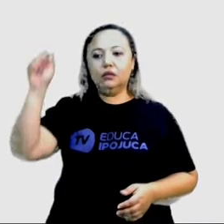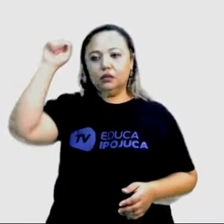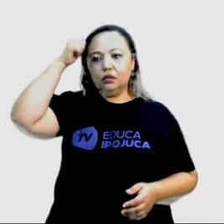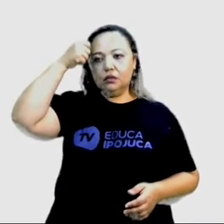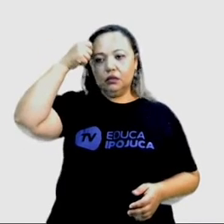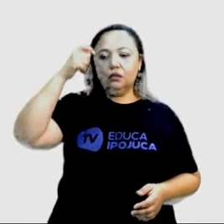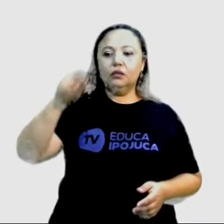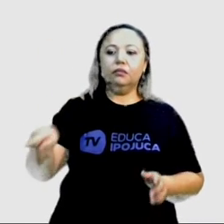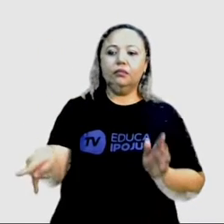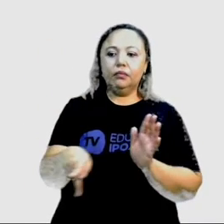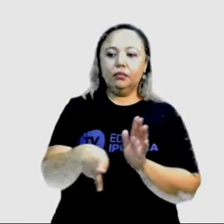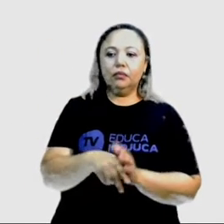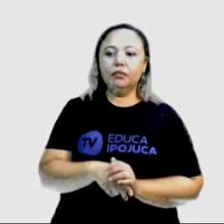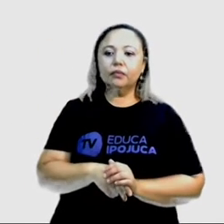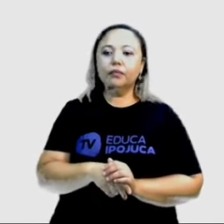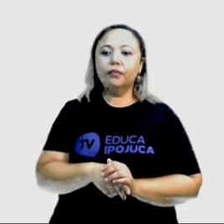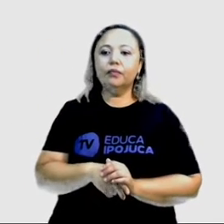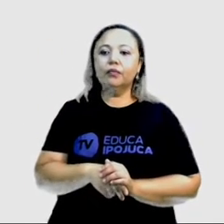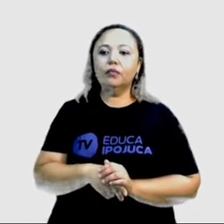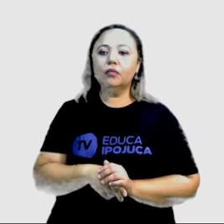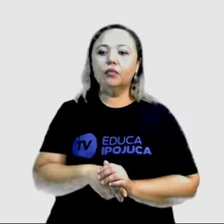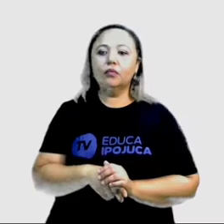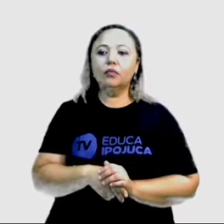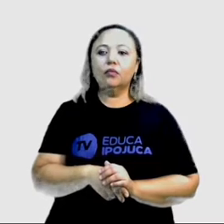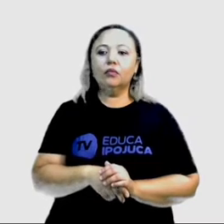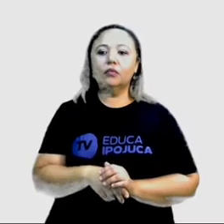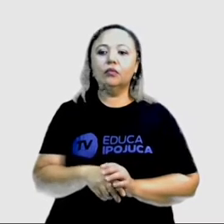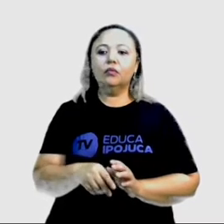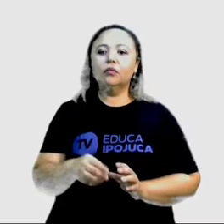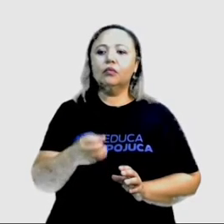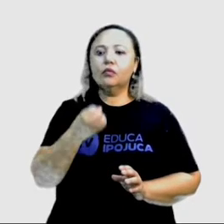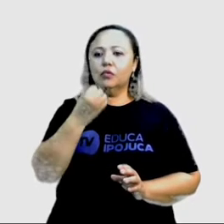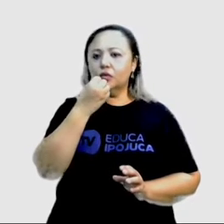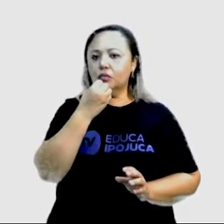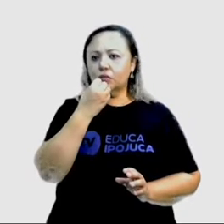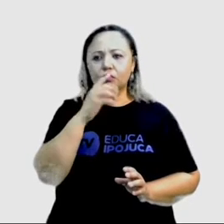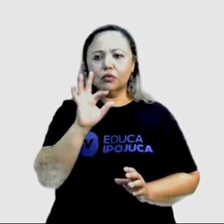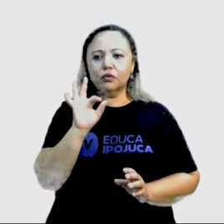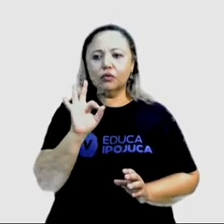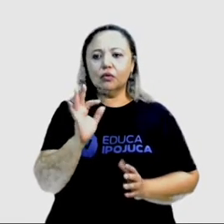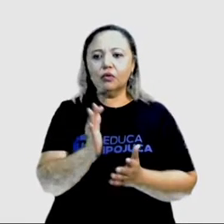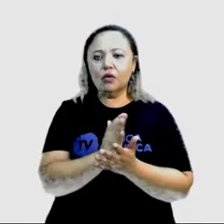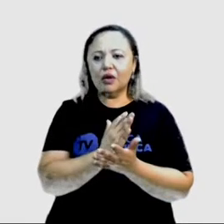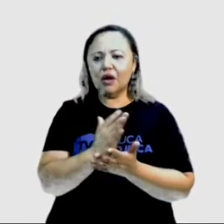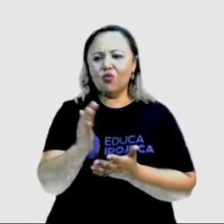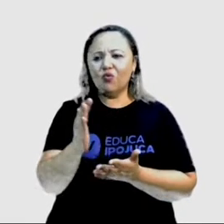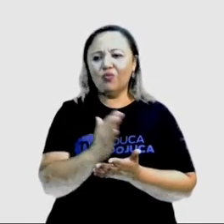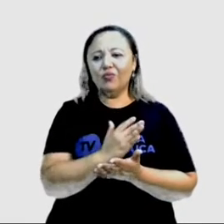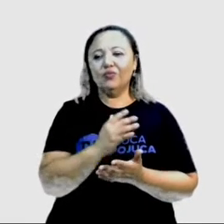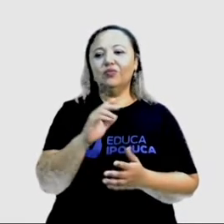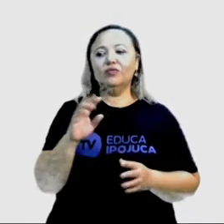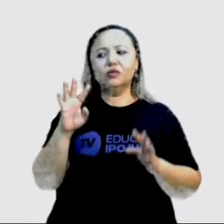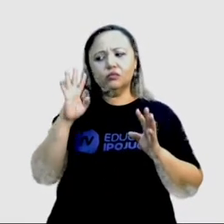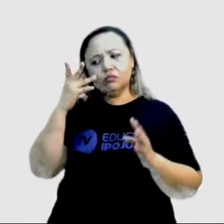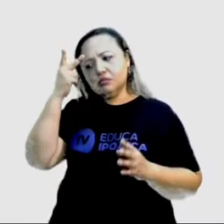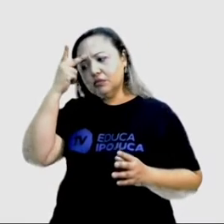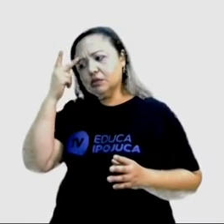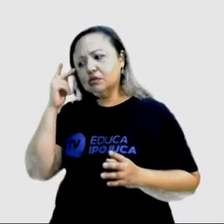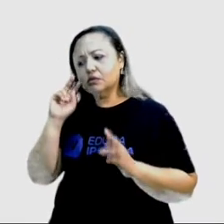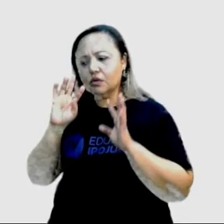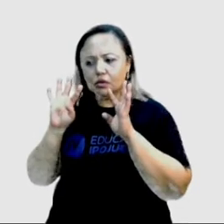cotidiano. Não é muito bem vista algumas, algumas vão ser